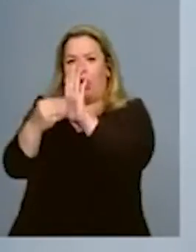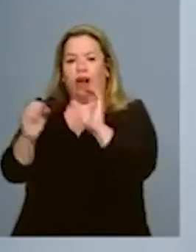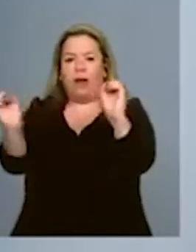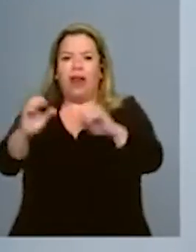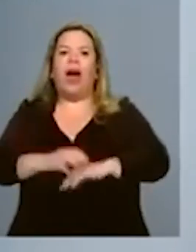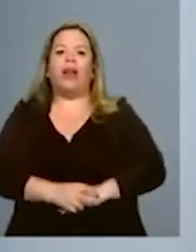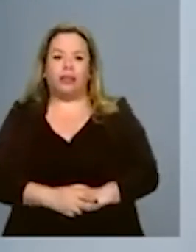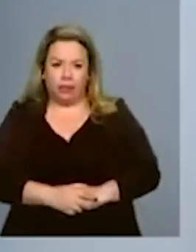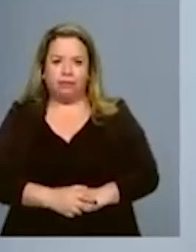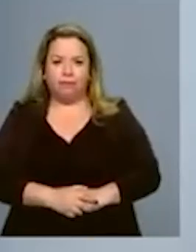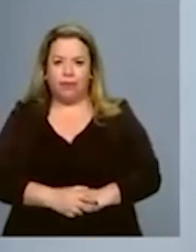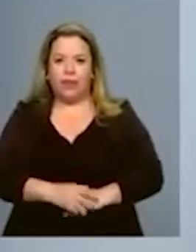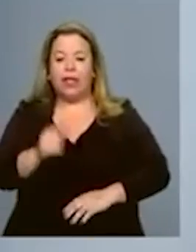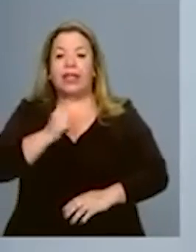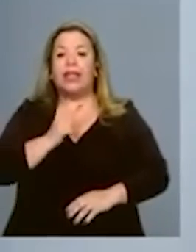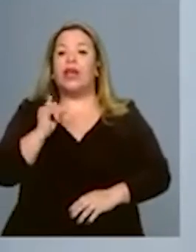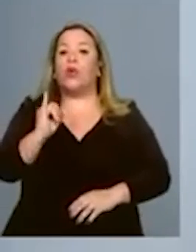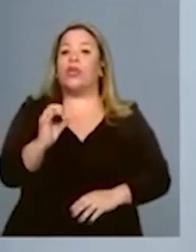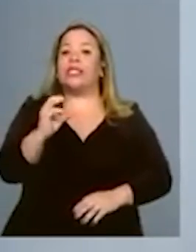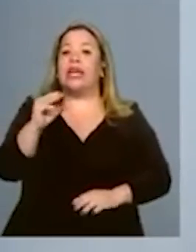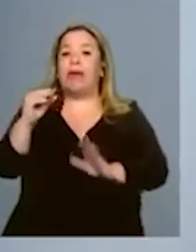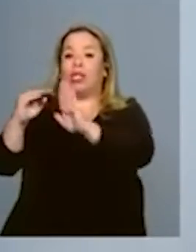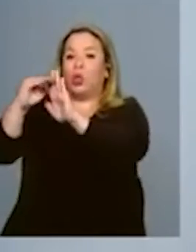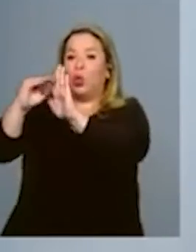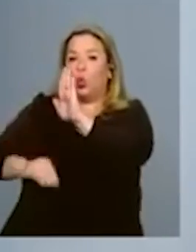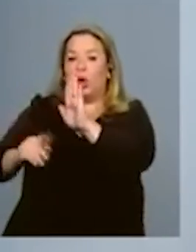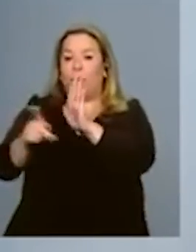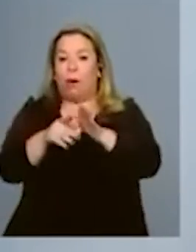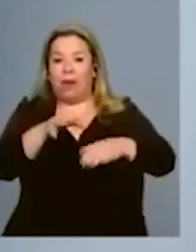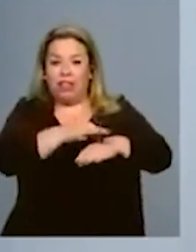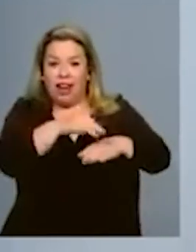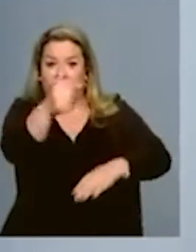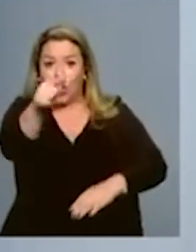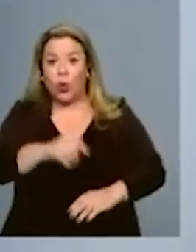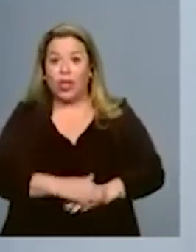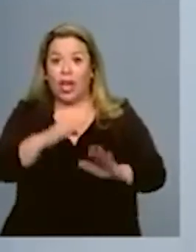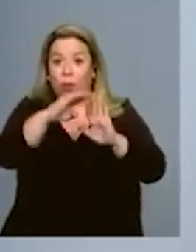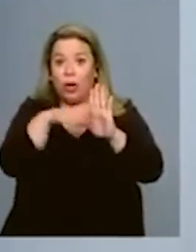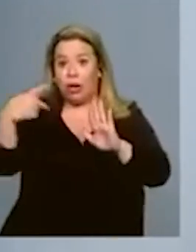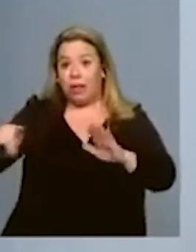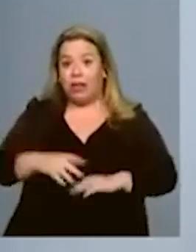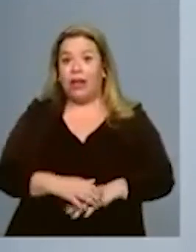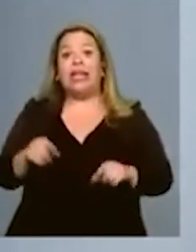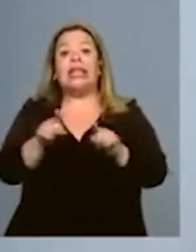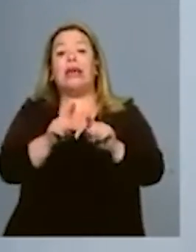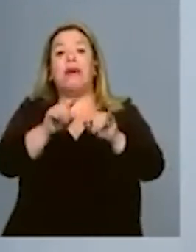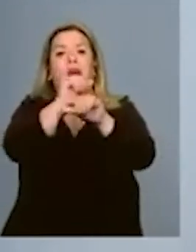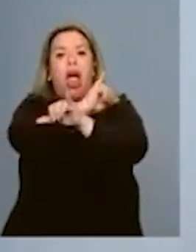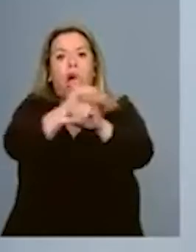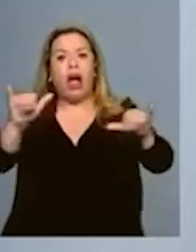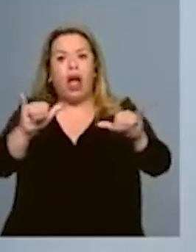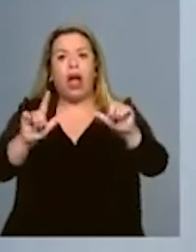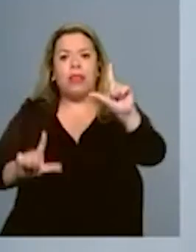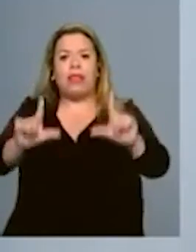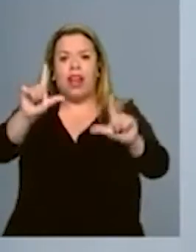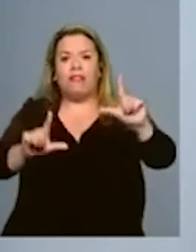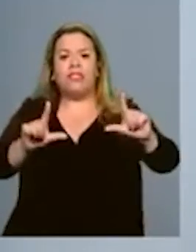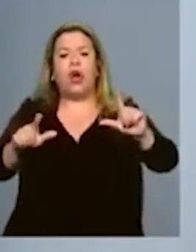zerar o ICMS da carne não está no programa dele e não está no programa eleitoral da televisão.